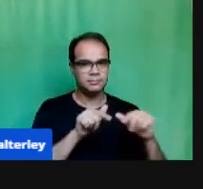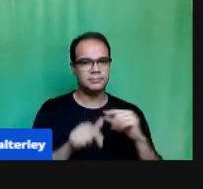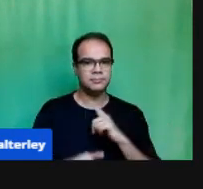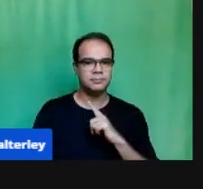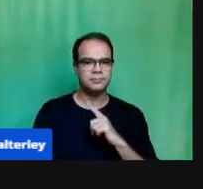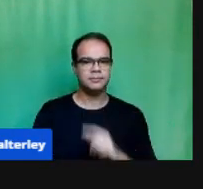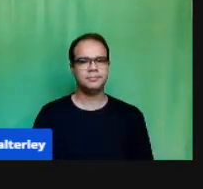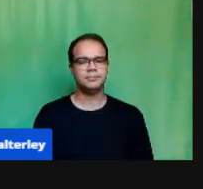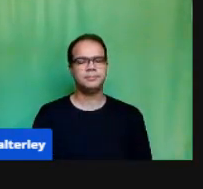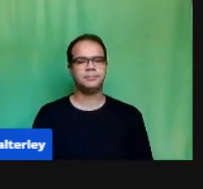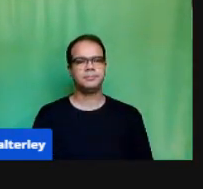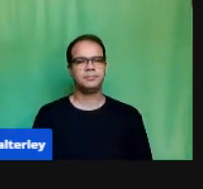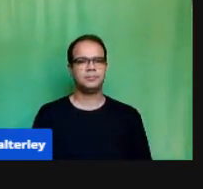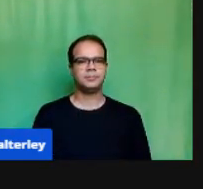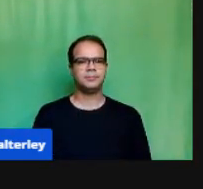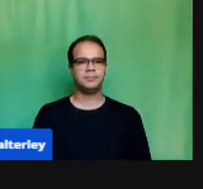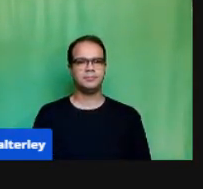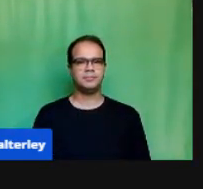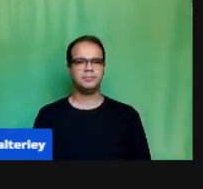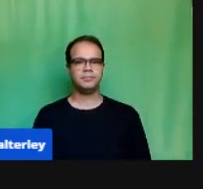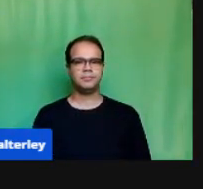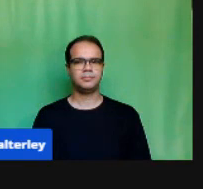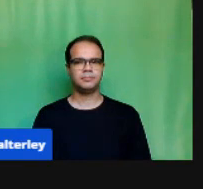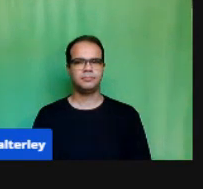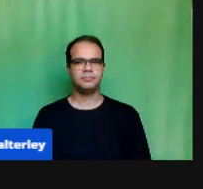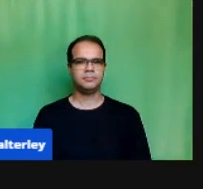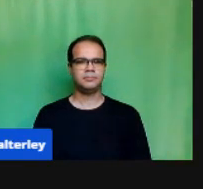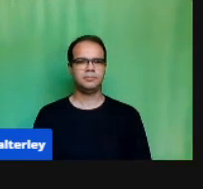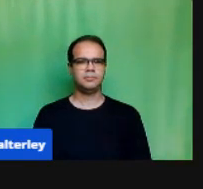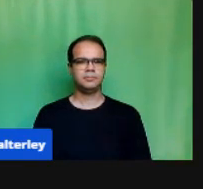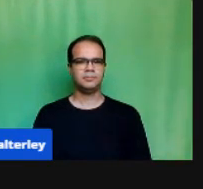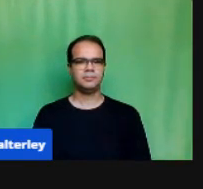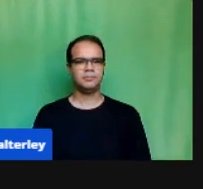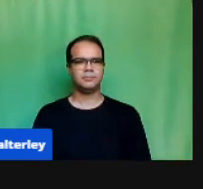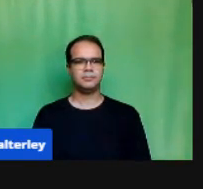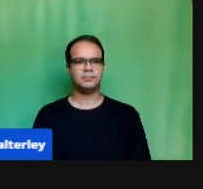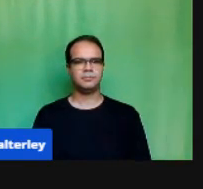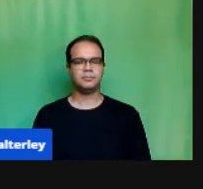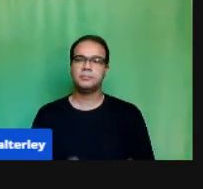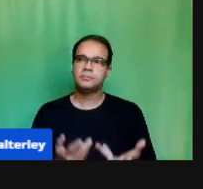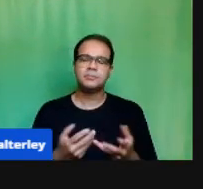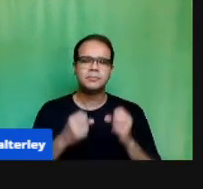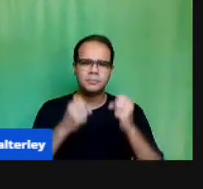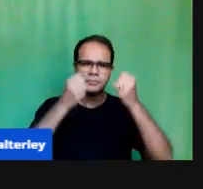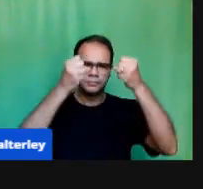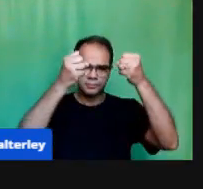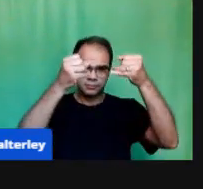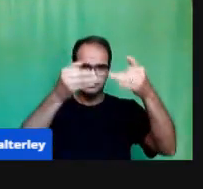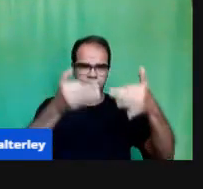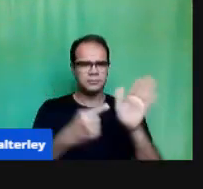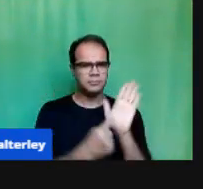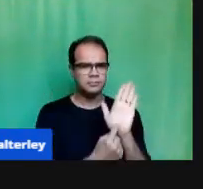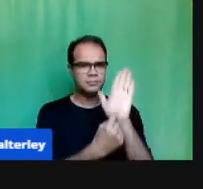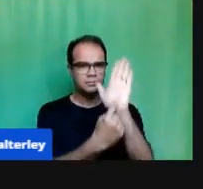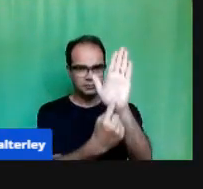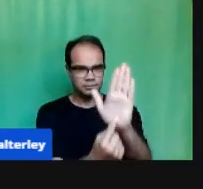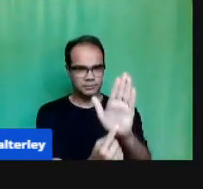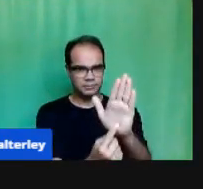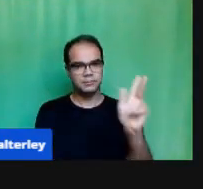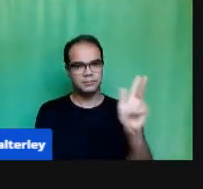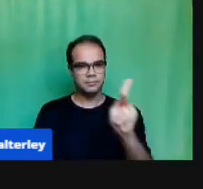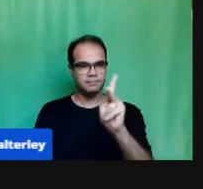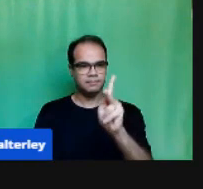É importante dizer para vocês, eu pensei em fazer algumas abordagens, mas eu espero que eu consiga